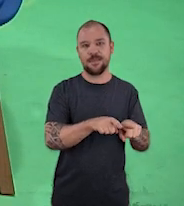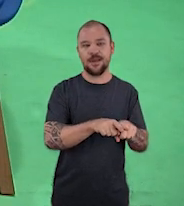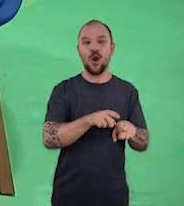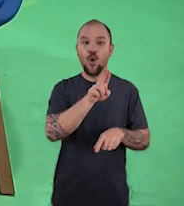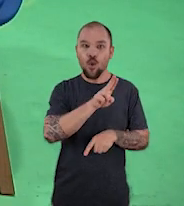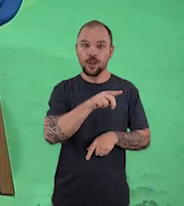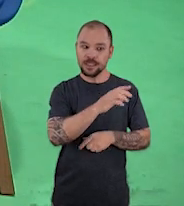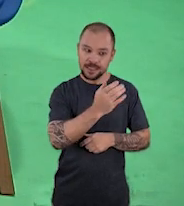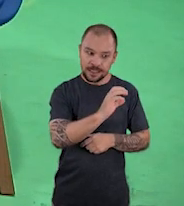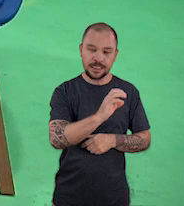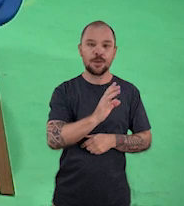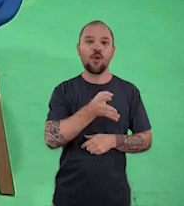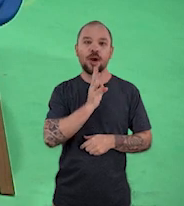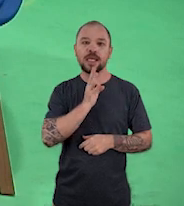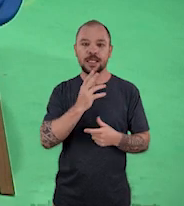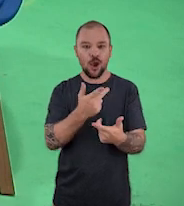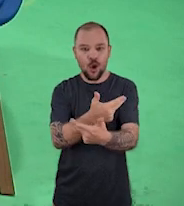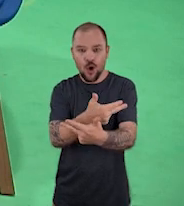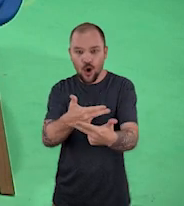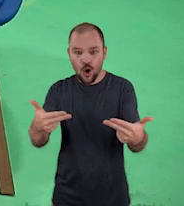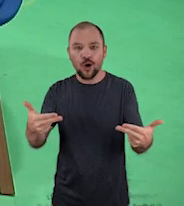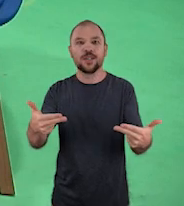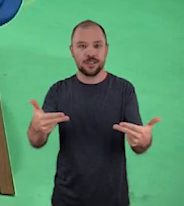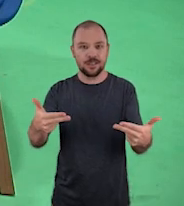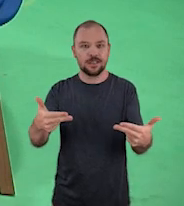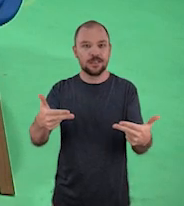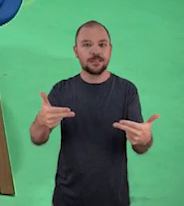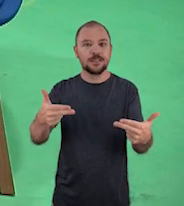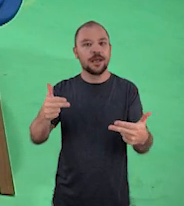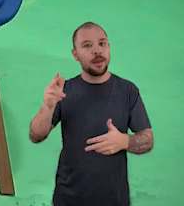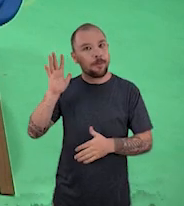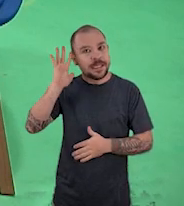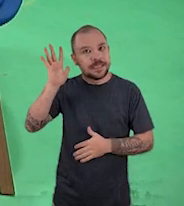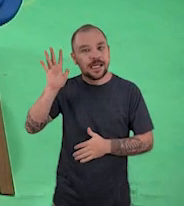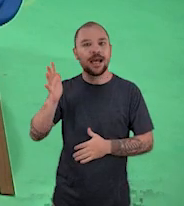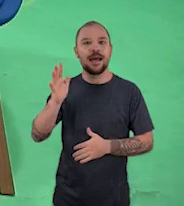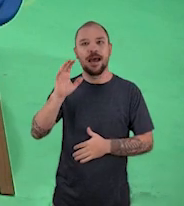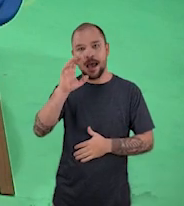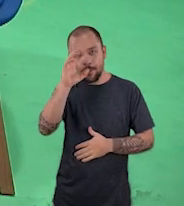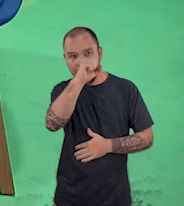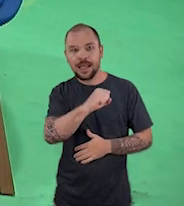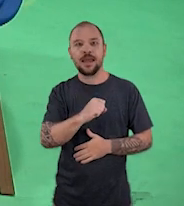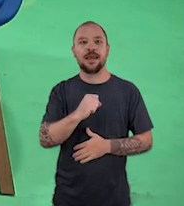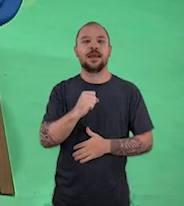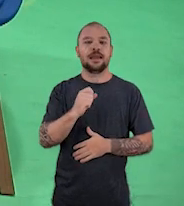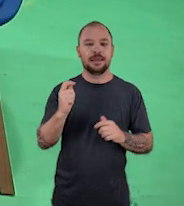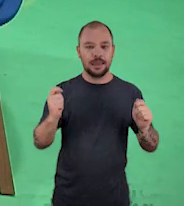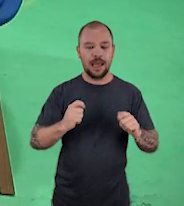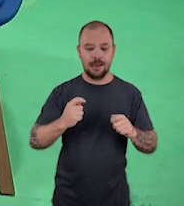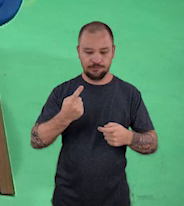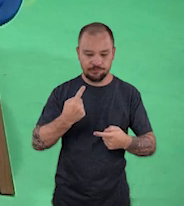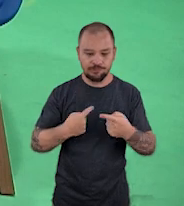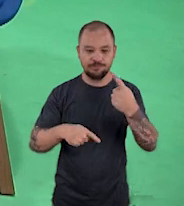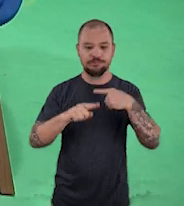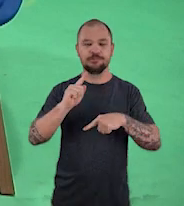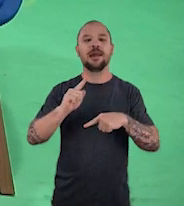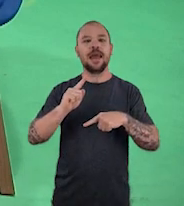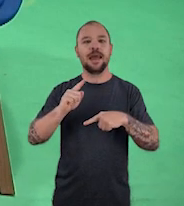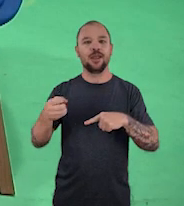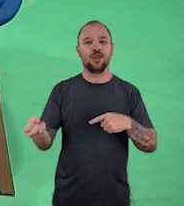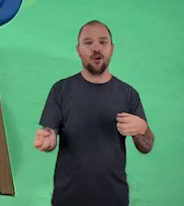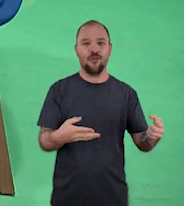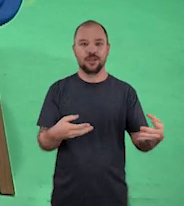né? Então, você usa ciência para entender o mundo, para ter insights, para aprender, e aí com isso você consegue inovar